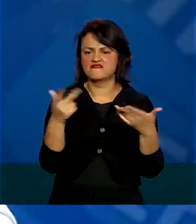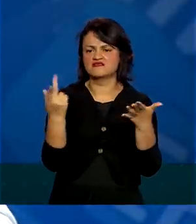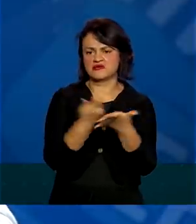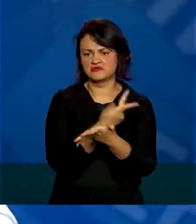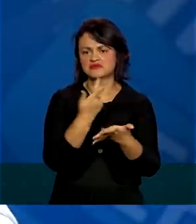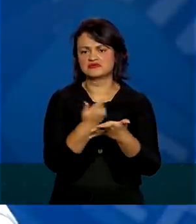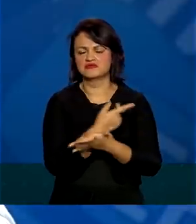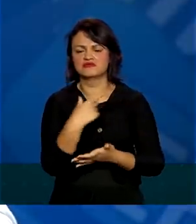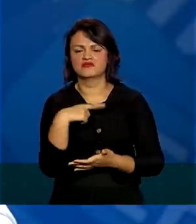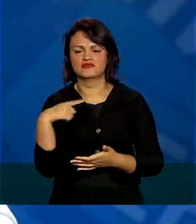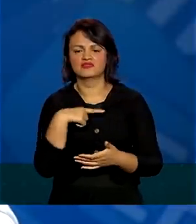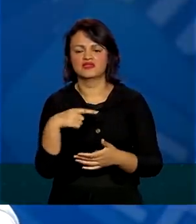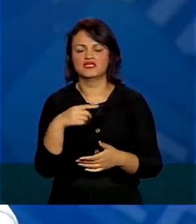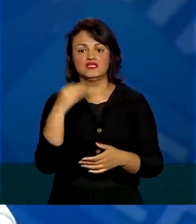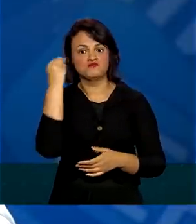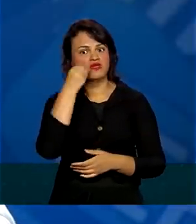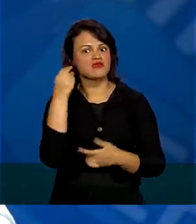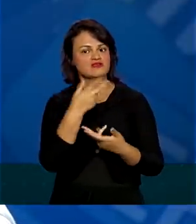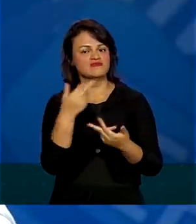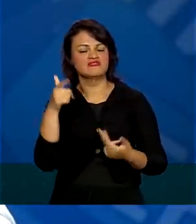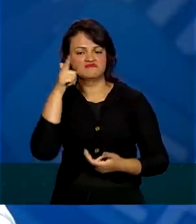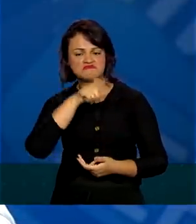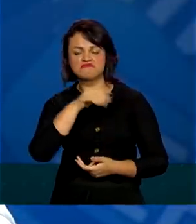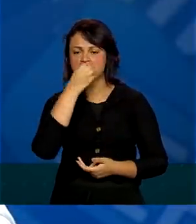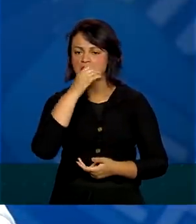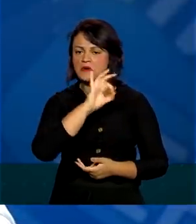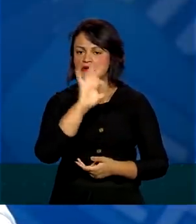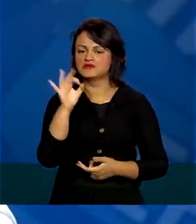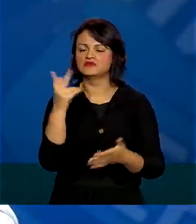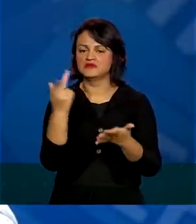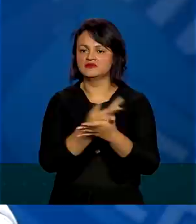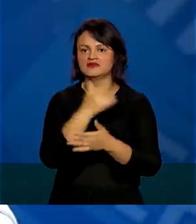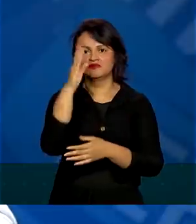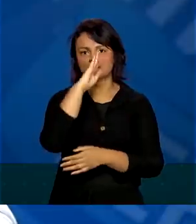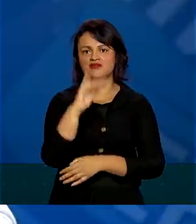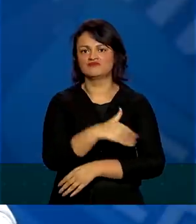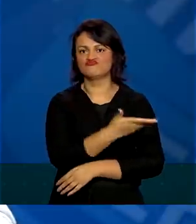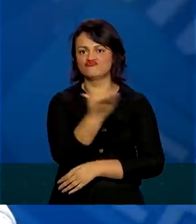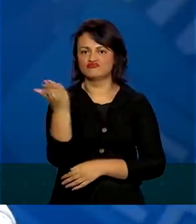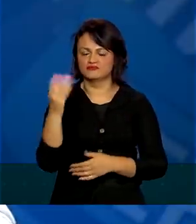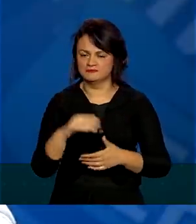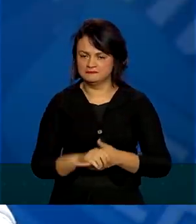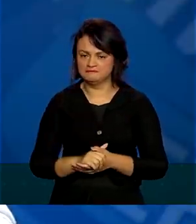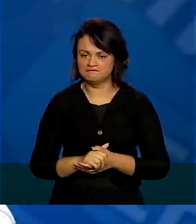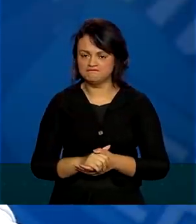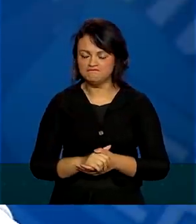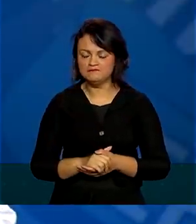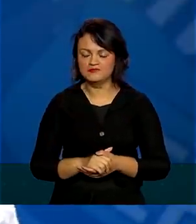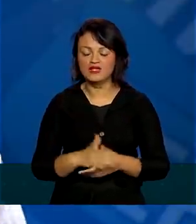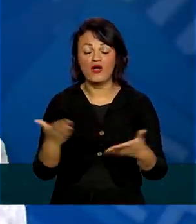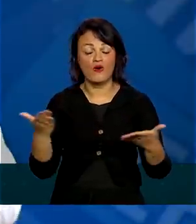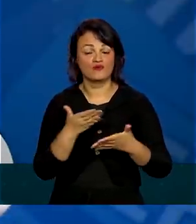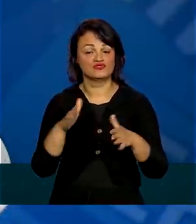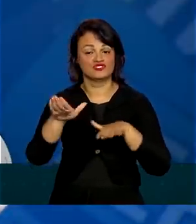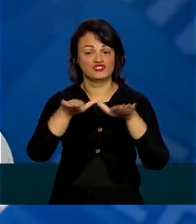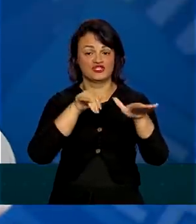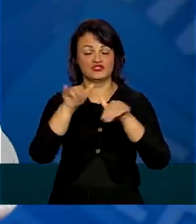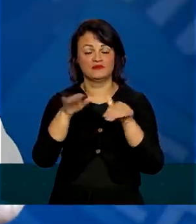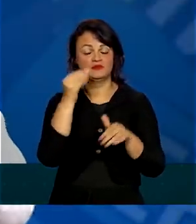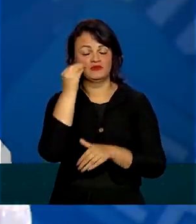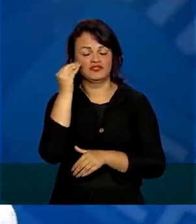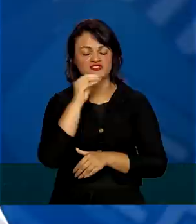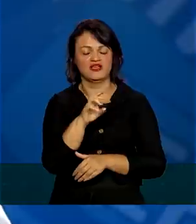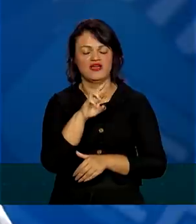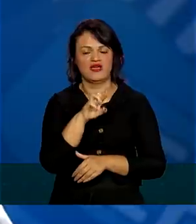experiência muito exitosa acontecendo no Brasil afora. Hoje nós abrimos o chamamento público para o teste de RT